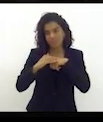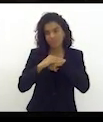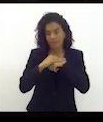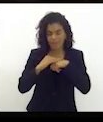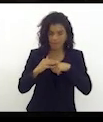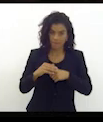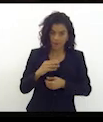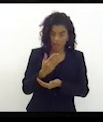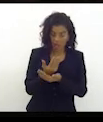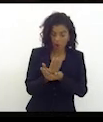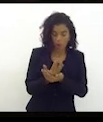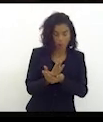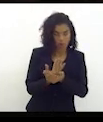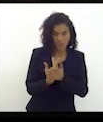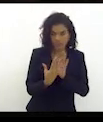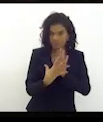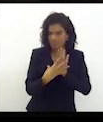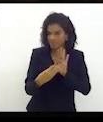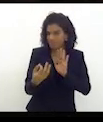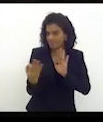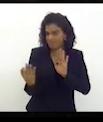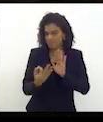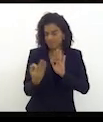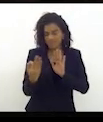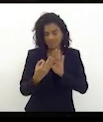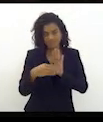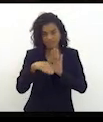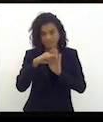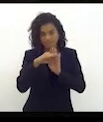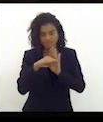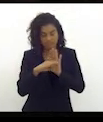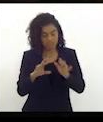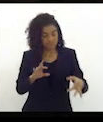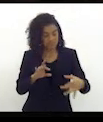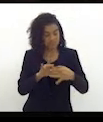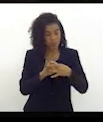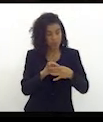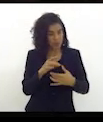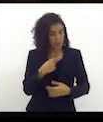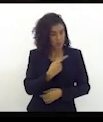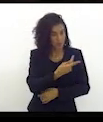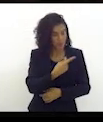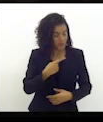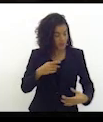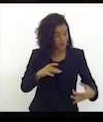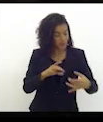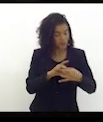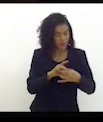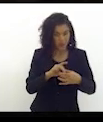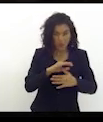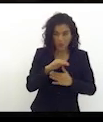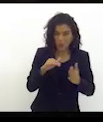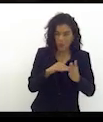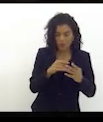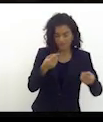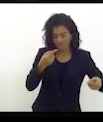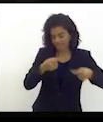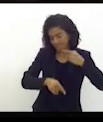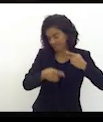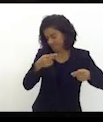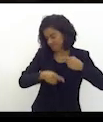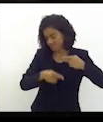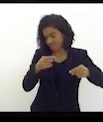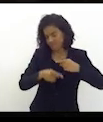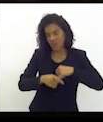exemplar, foi uma pauta que nos uniu, nos uniu naquilo que convergia. Me recordo